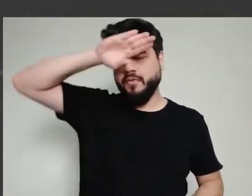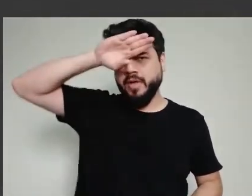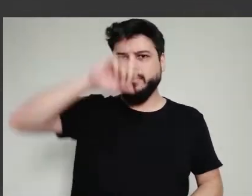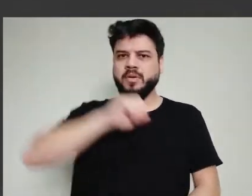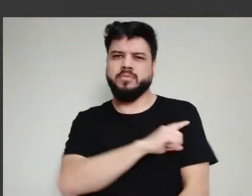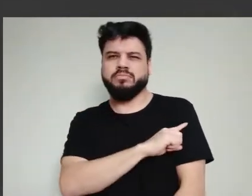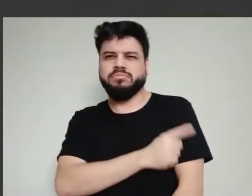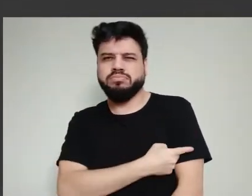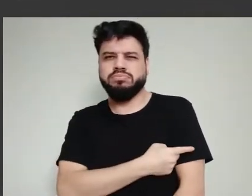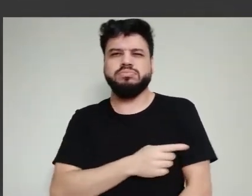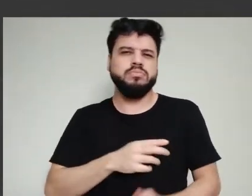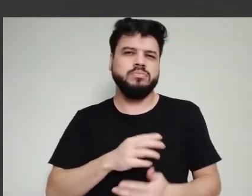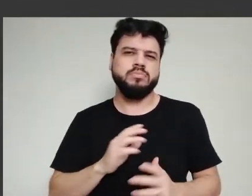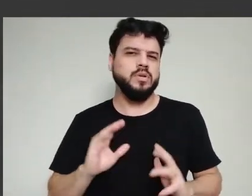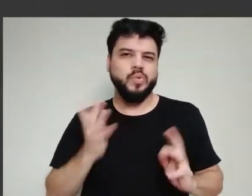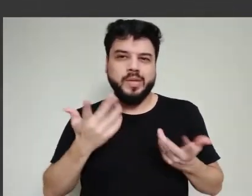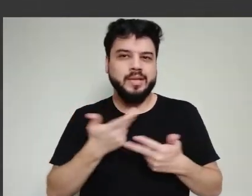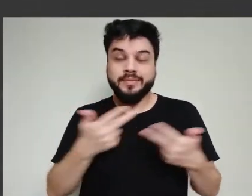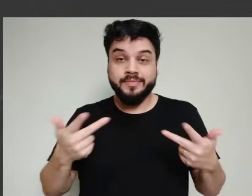onde vai ser aplicada?